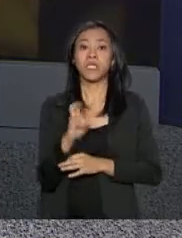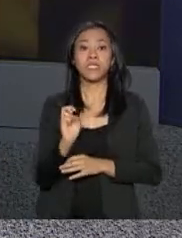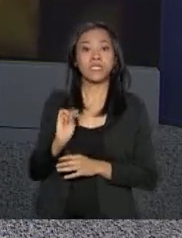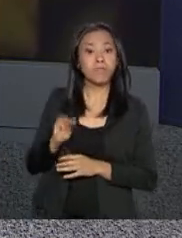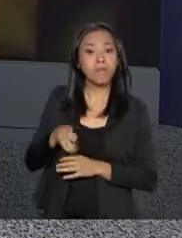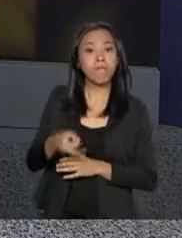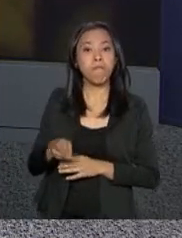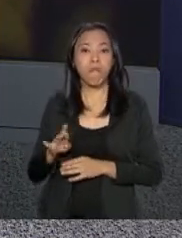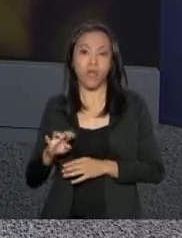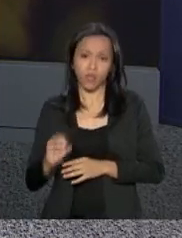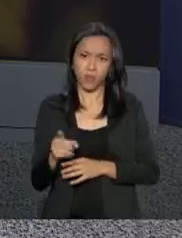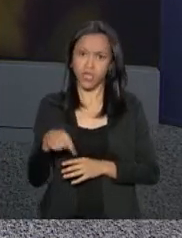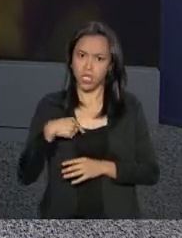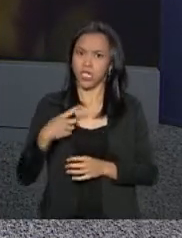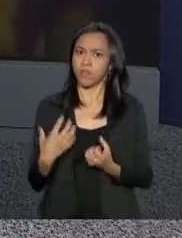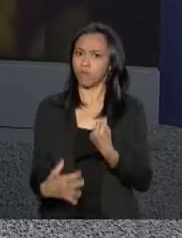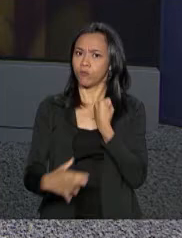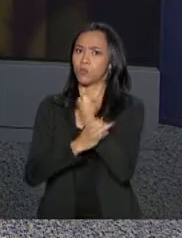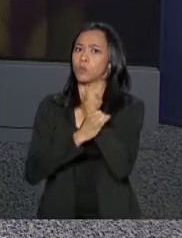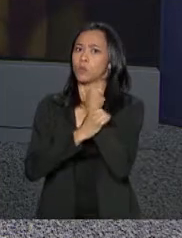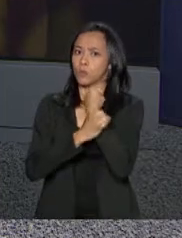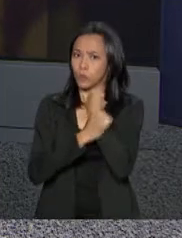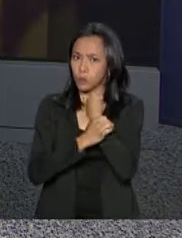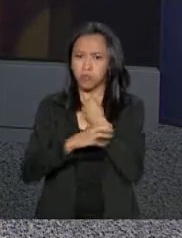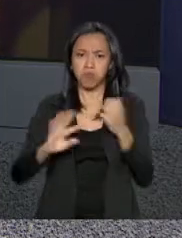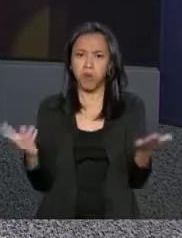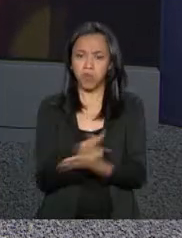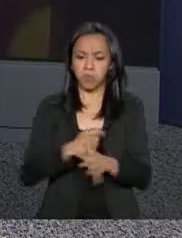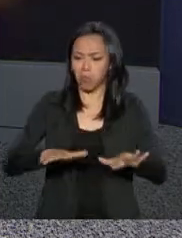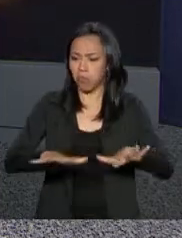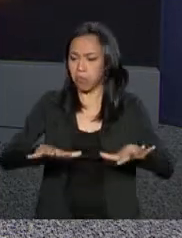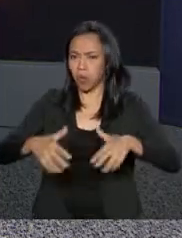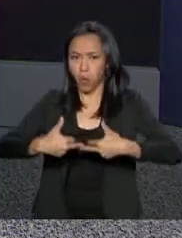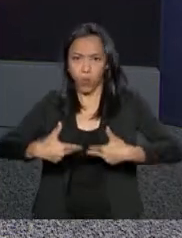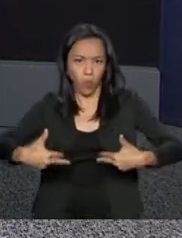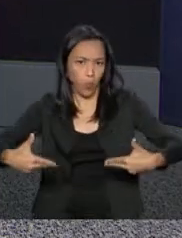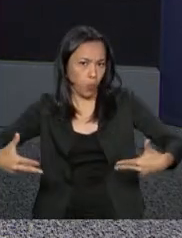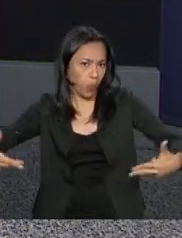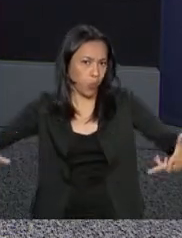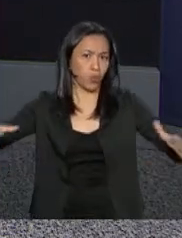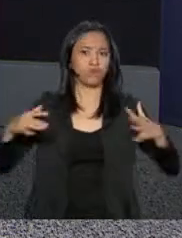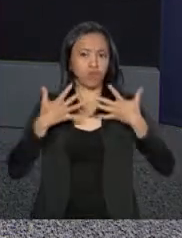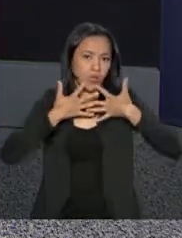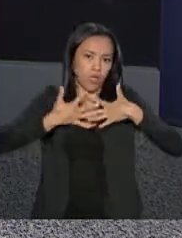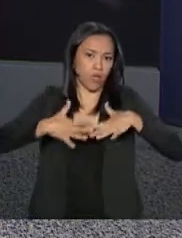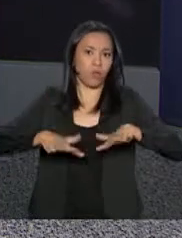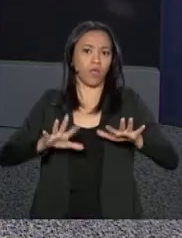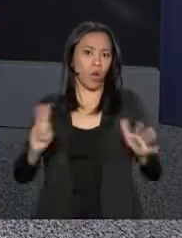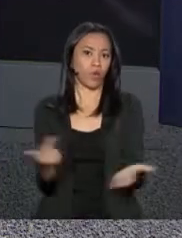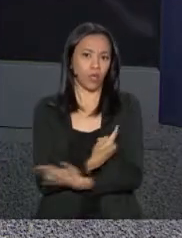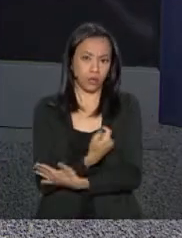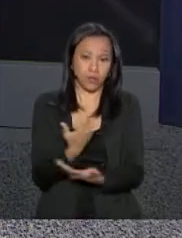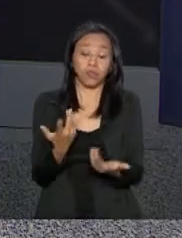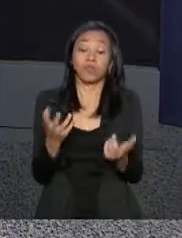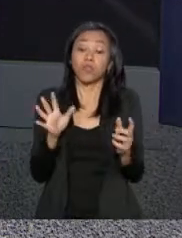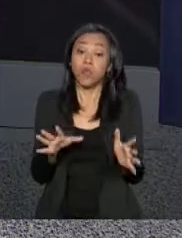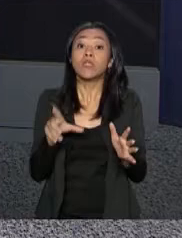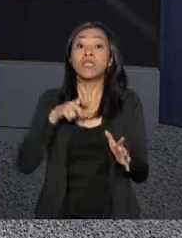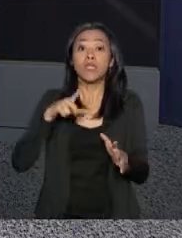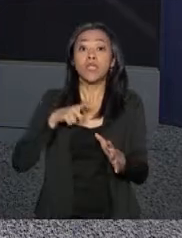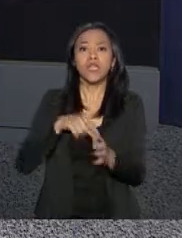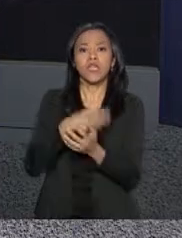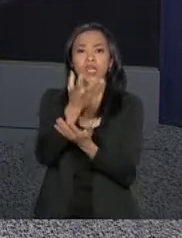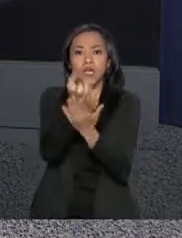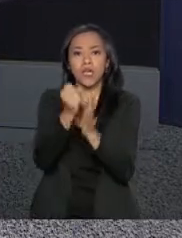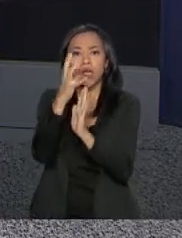resistentes a choques balísticos, situações de ataque e imprevistos da natureza, além de um banco de dados para processar as